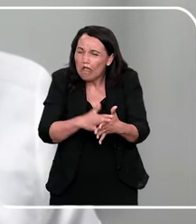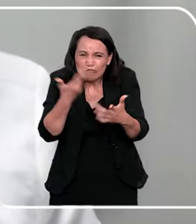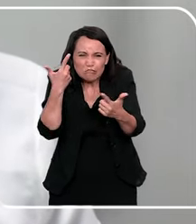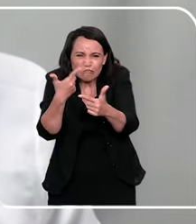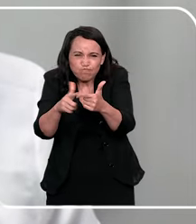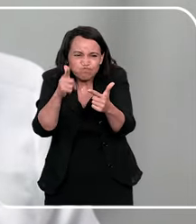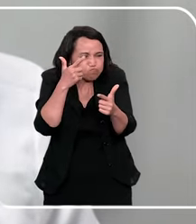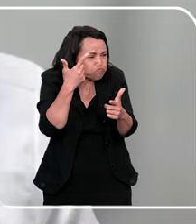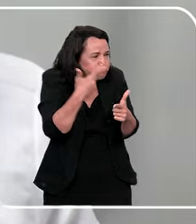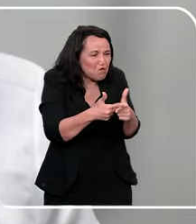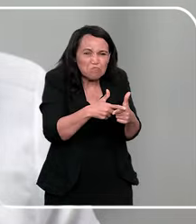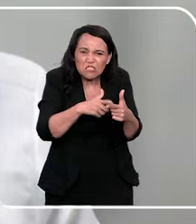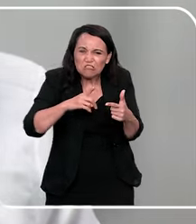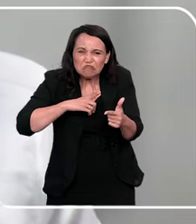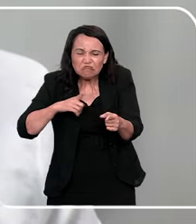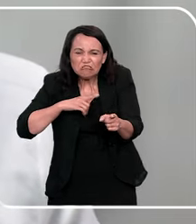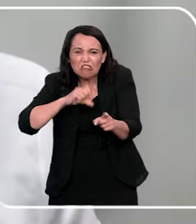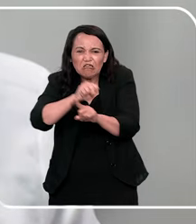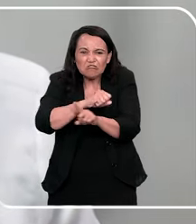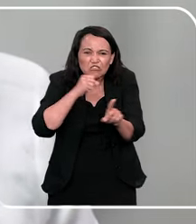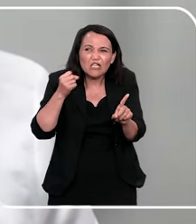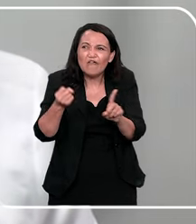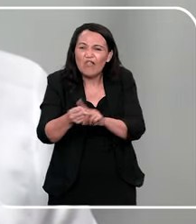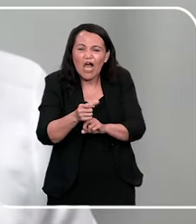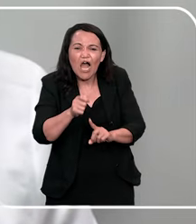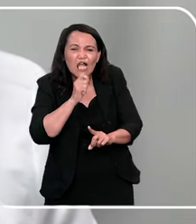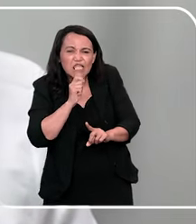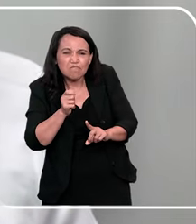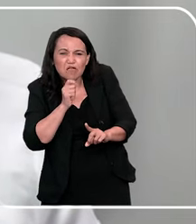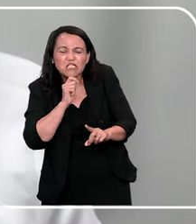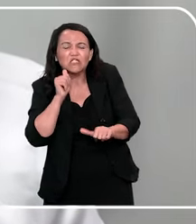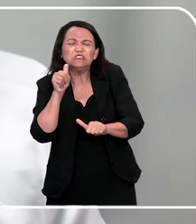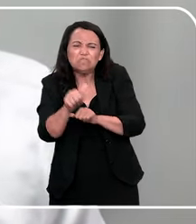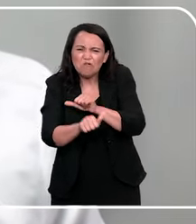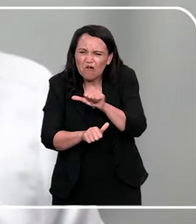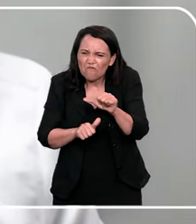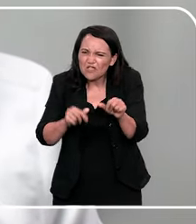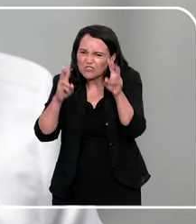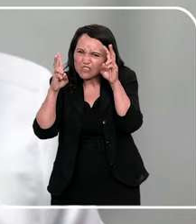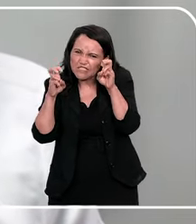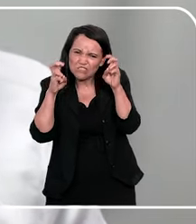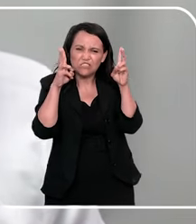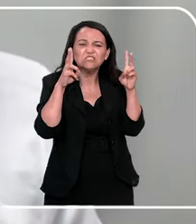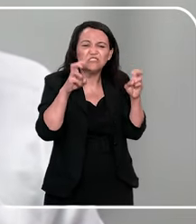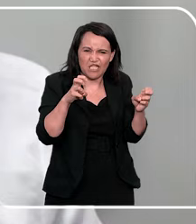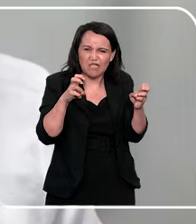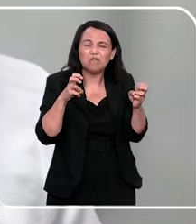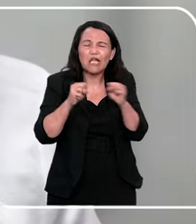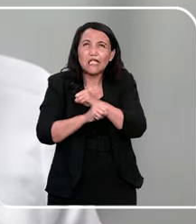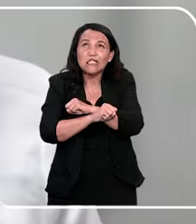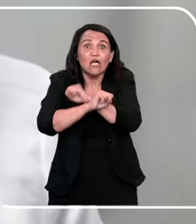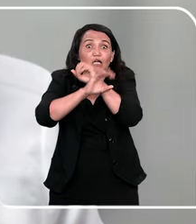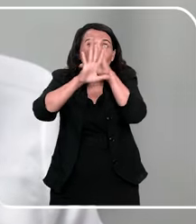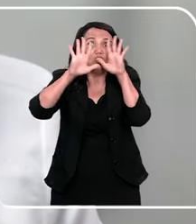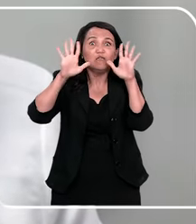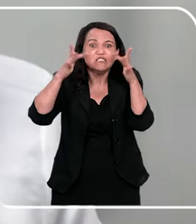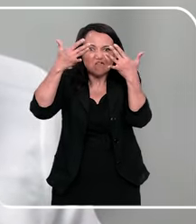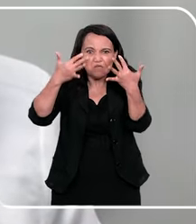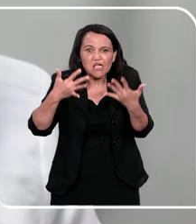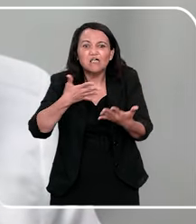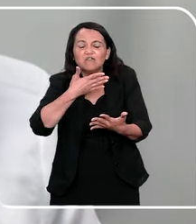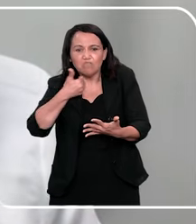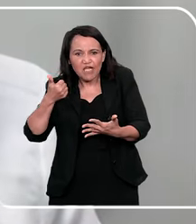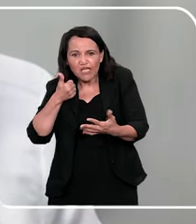vive na sociedade, ainda bem que a gente tá evoluindo nesse aspecto, e se esclarecendo mais a respeito